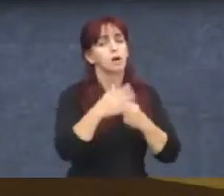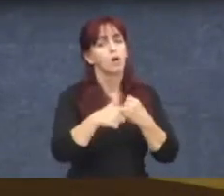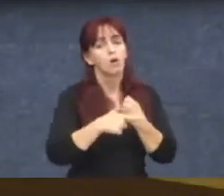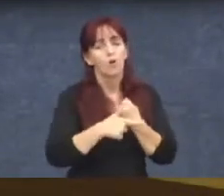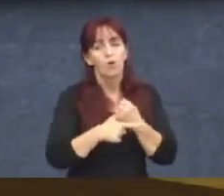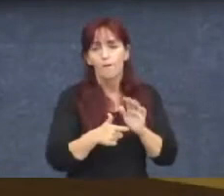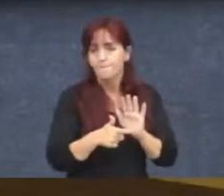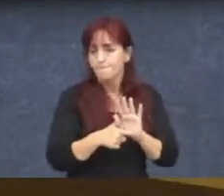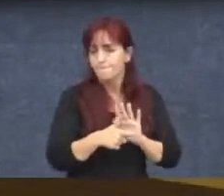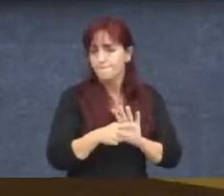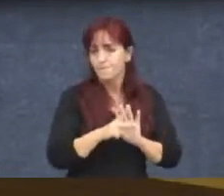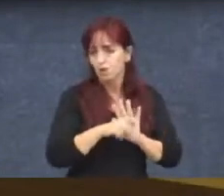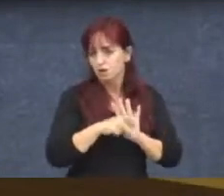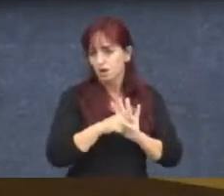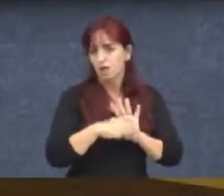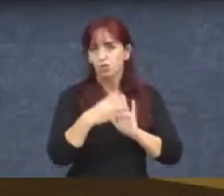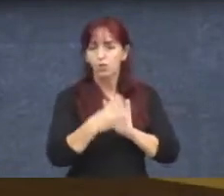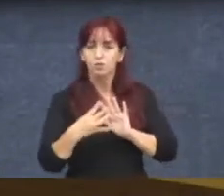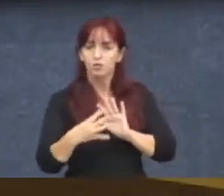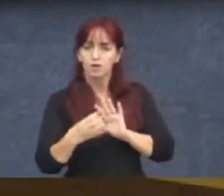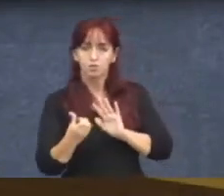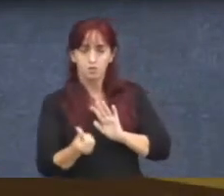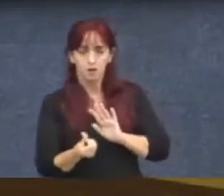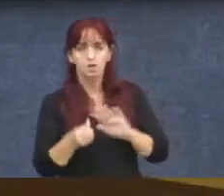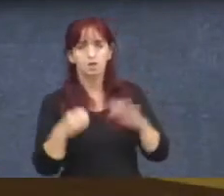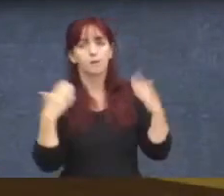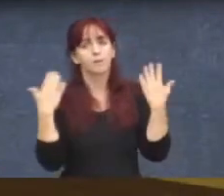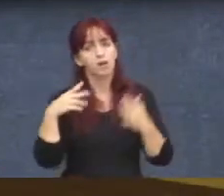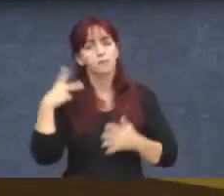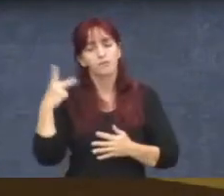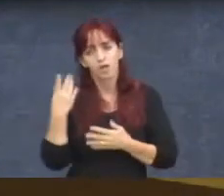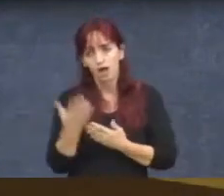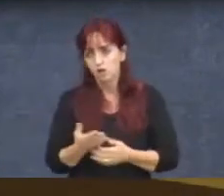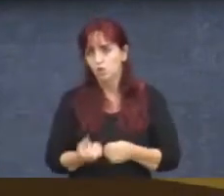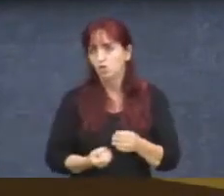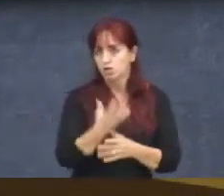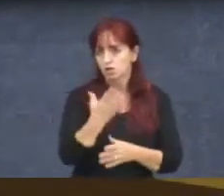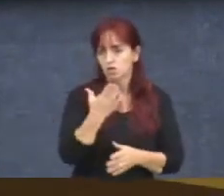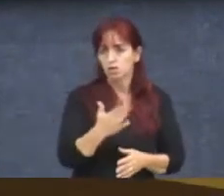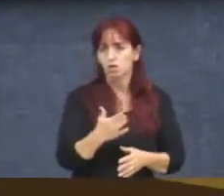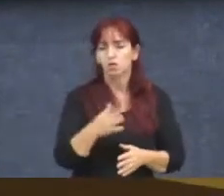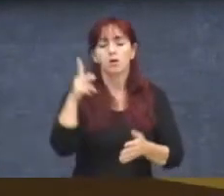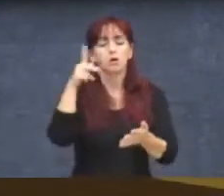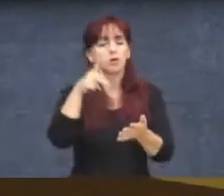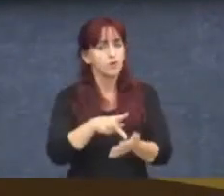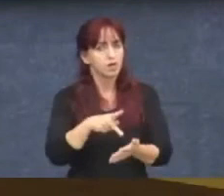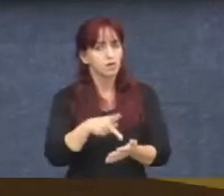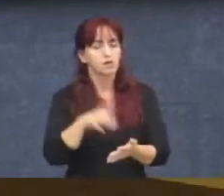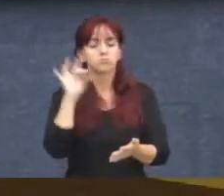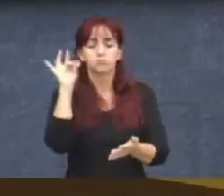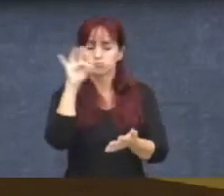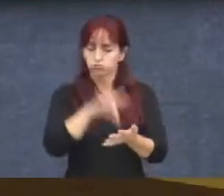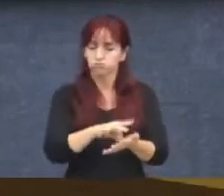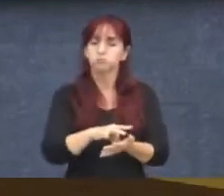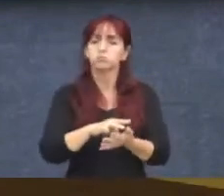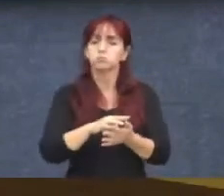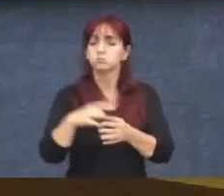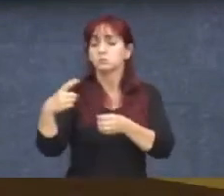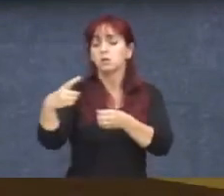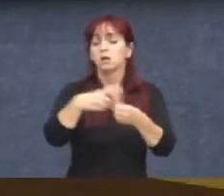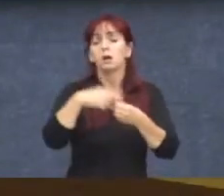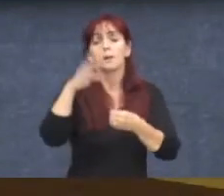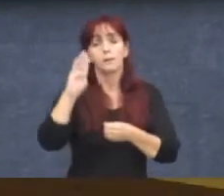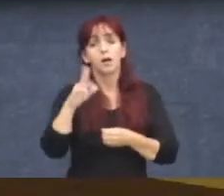Parabenizo todos os vereadores que foram signatários. e, realmente, que a cidade entenda que mobilidade é uma pauta